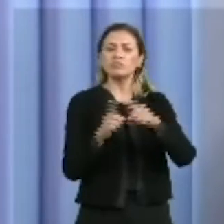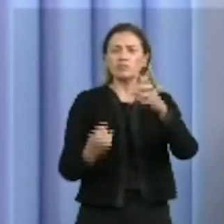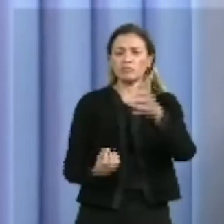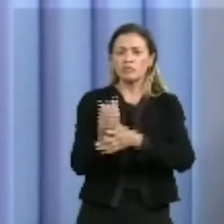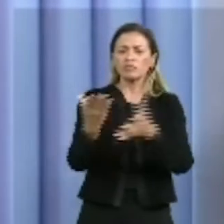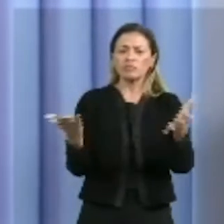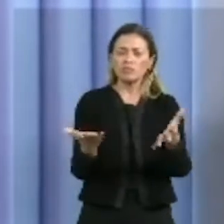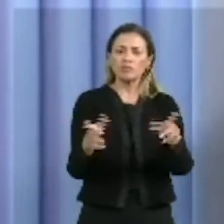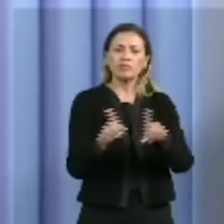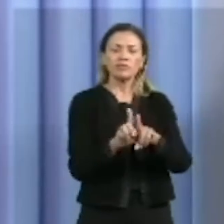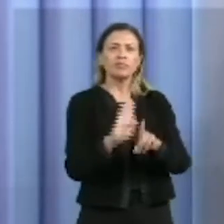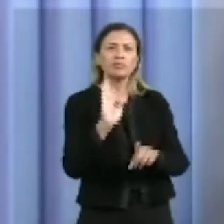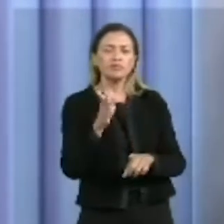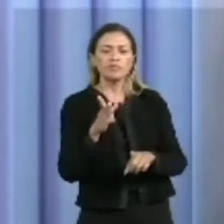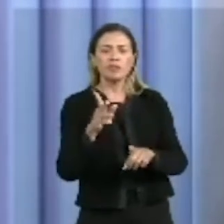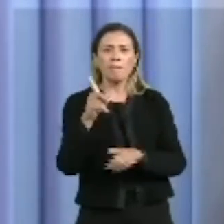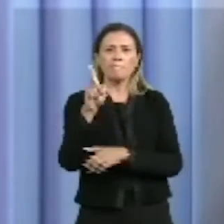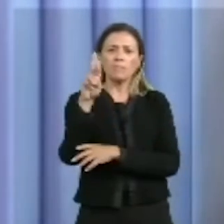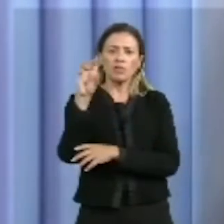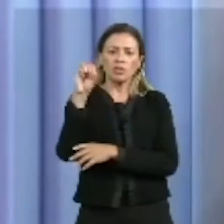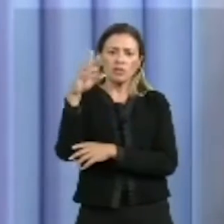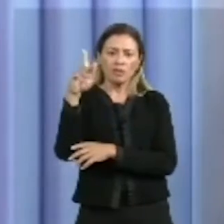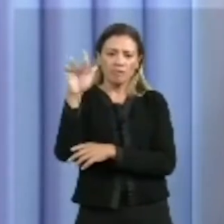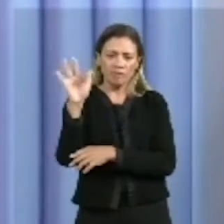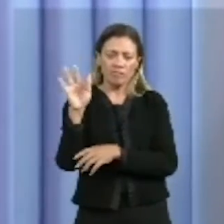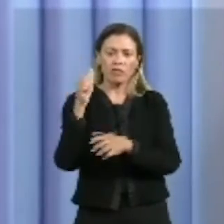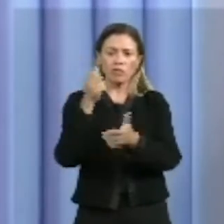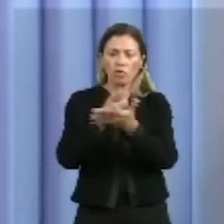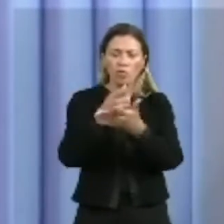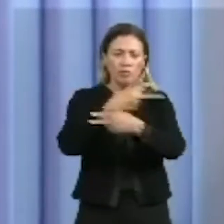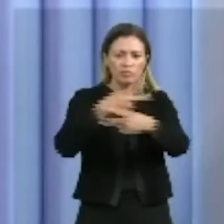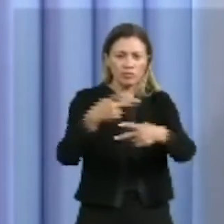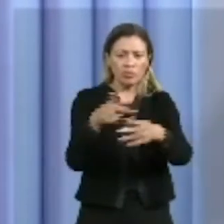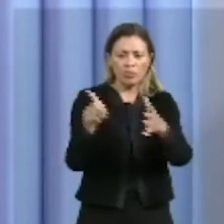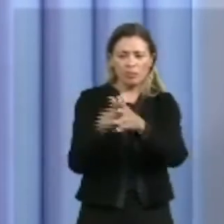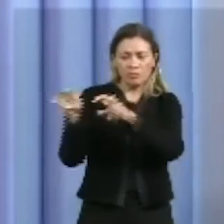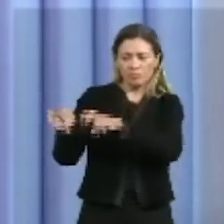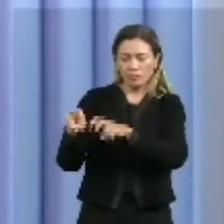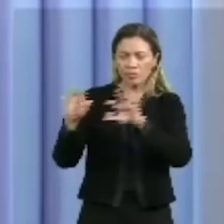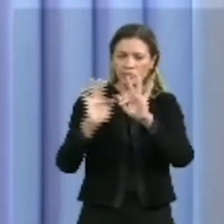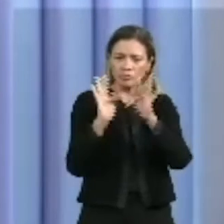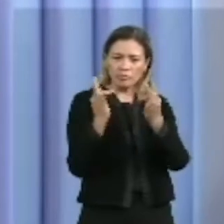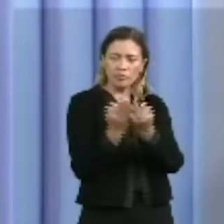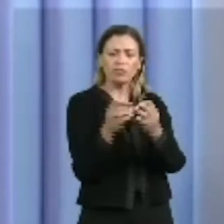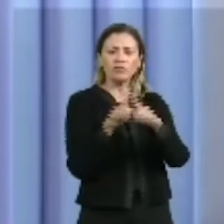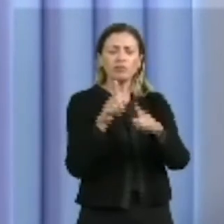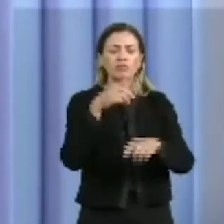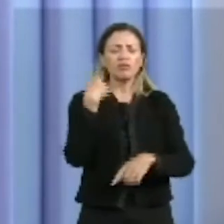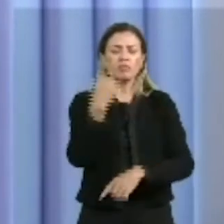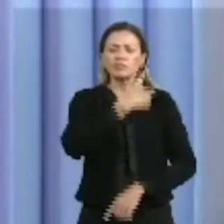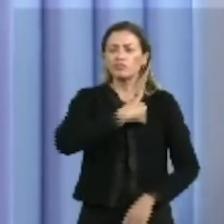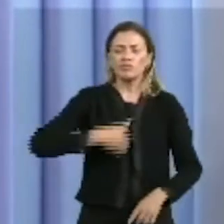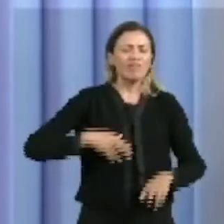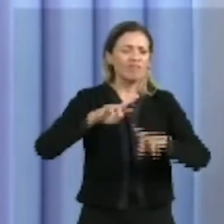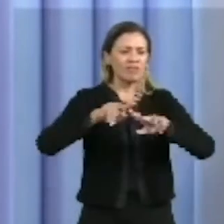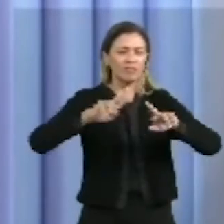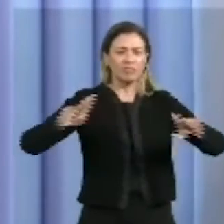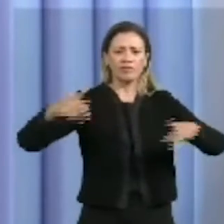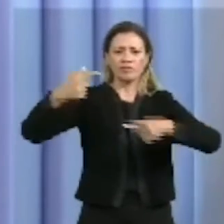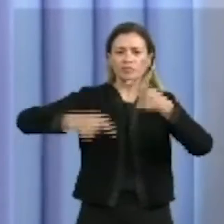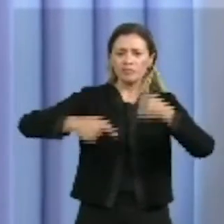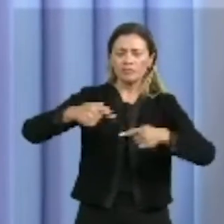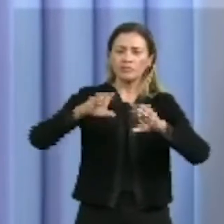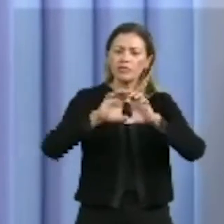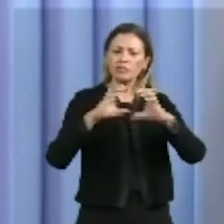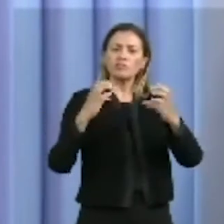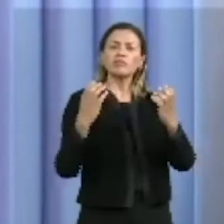agora, recentemente, o PROCAF, para a compra do produto da agricultura familiar. E certo que o nosso governo tem várias políticas para as comunidades